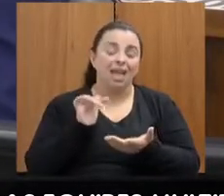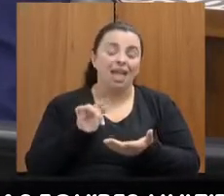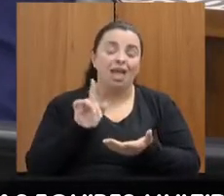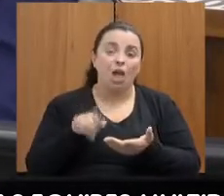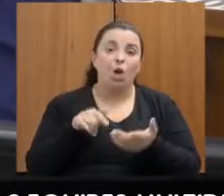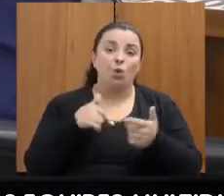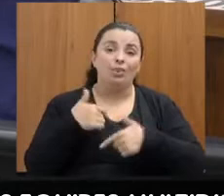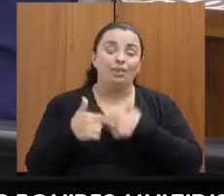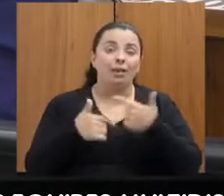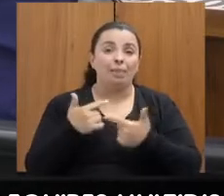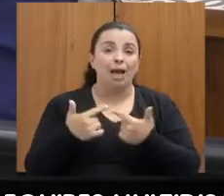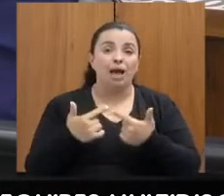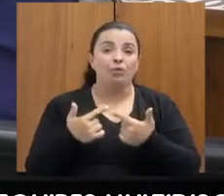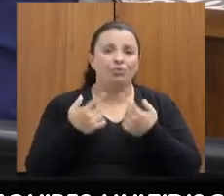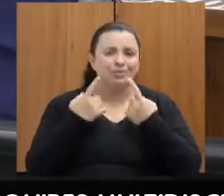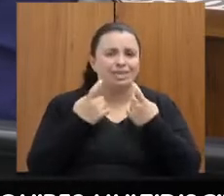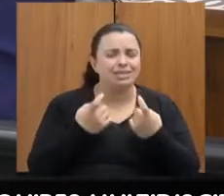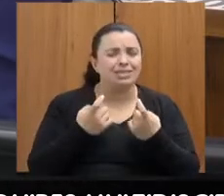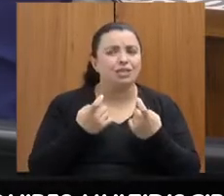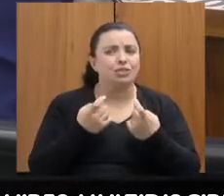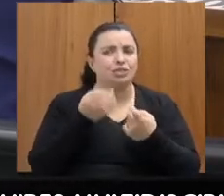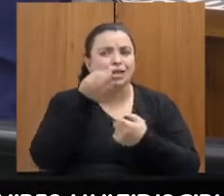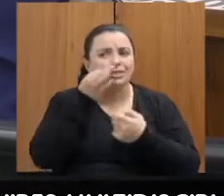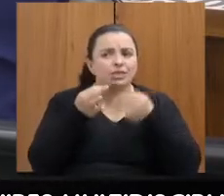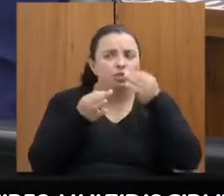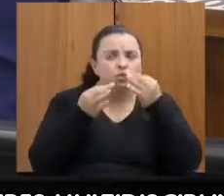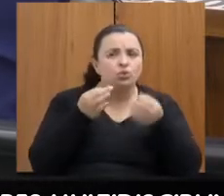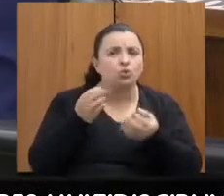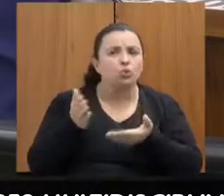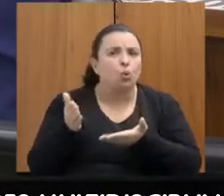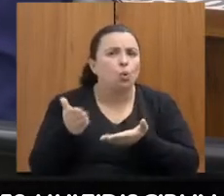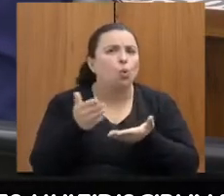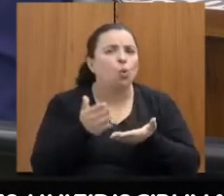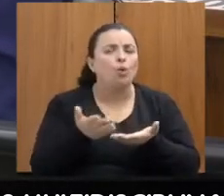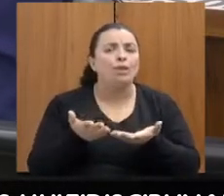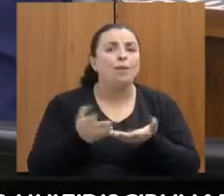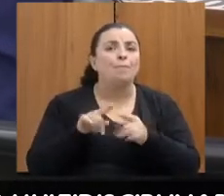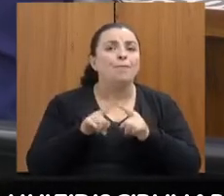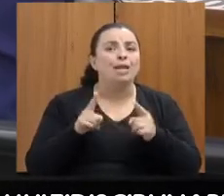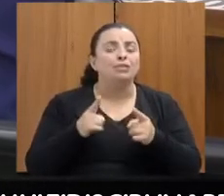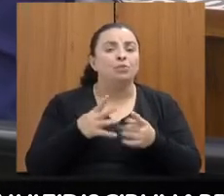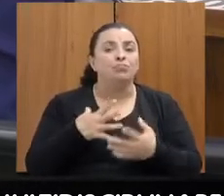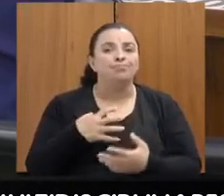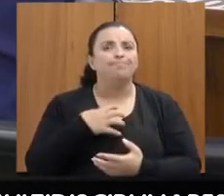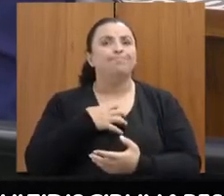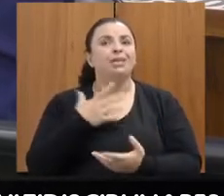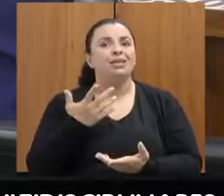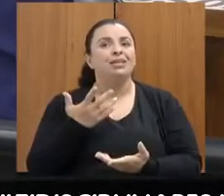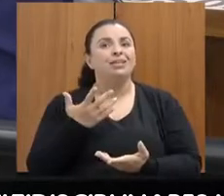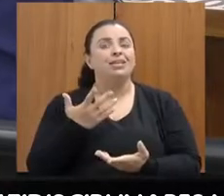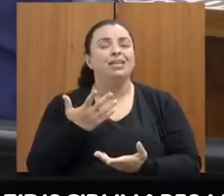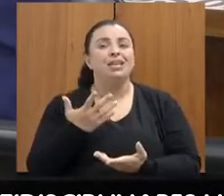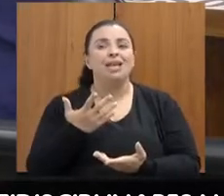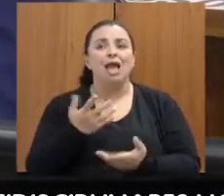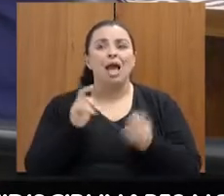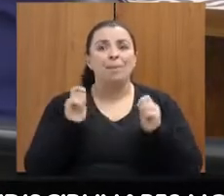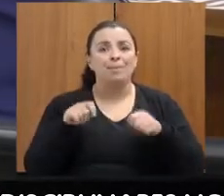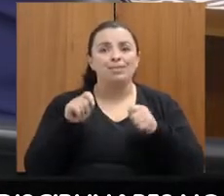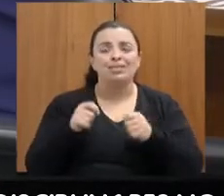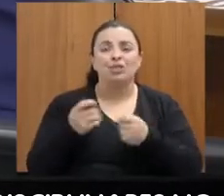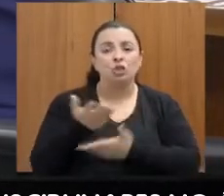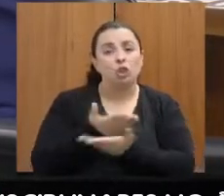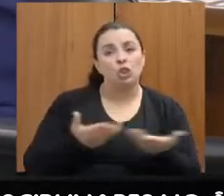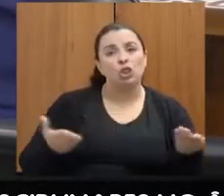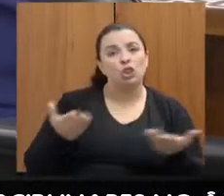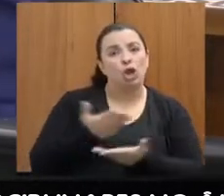interessante dessa escuta, mas me surpreendeu, né? Na capacidade de interface que a gente tem aqui e, pelo que eu